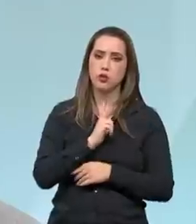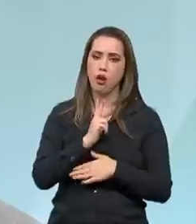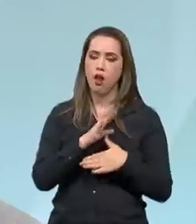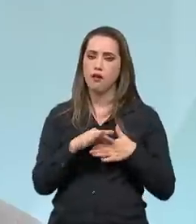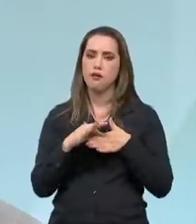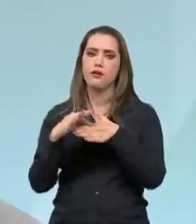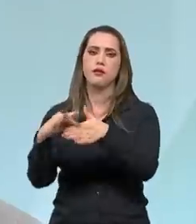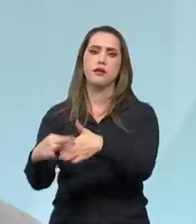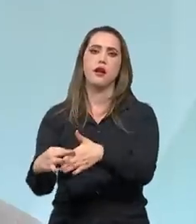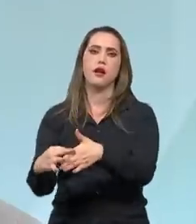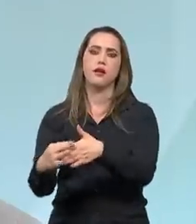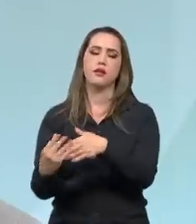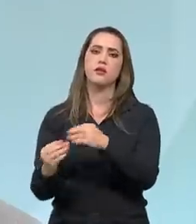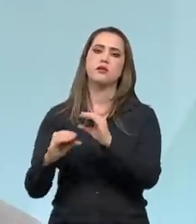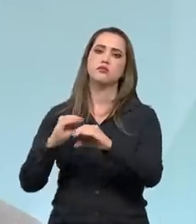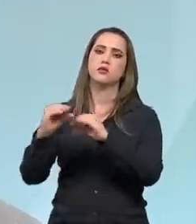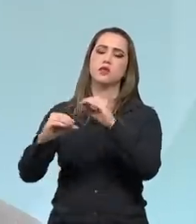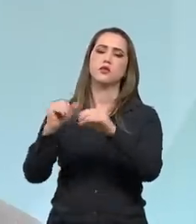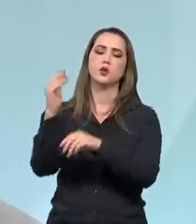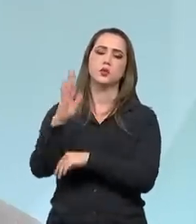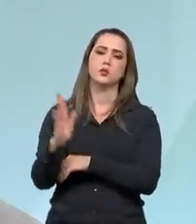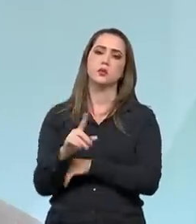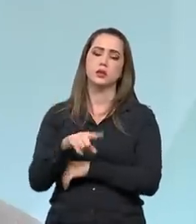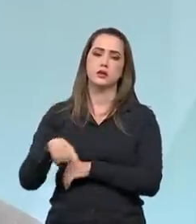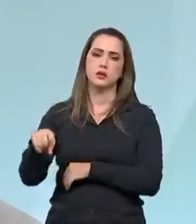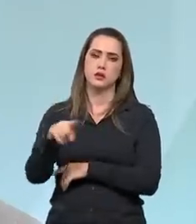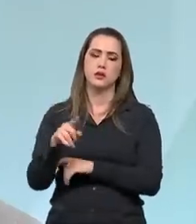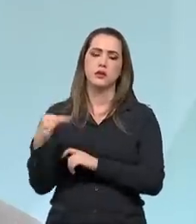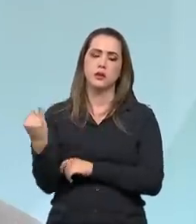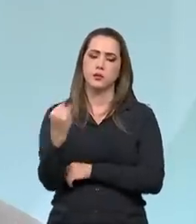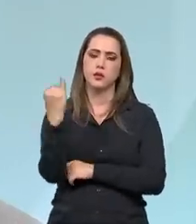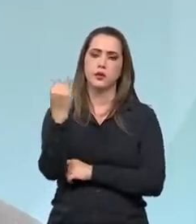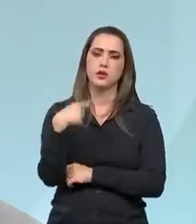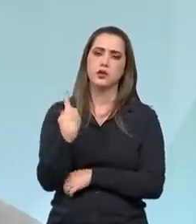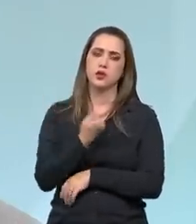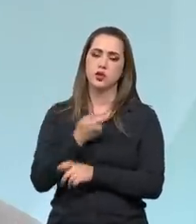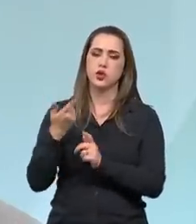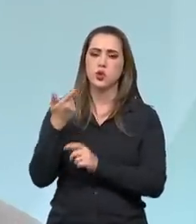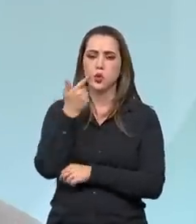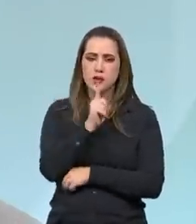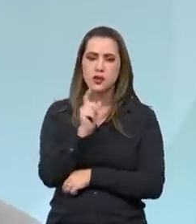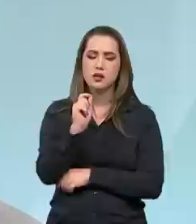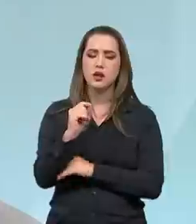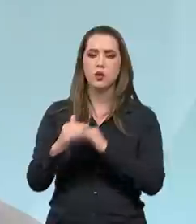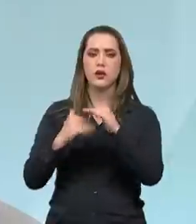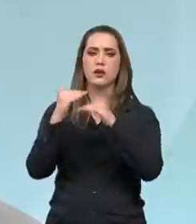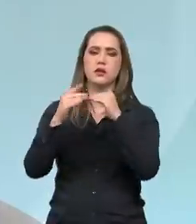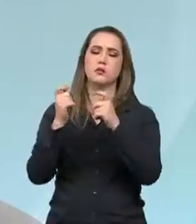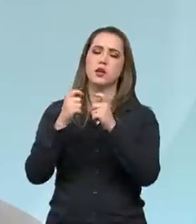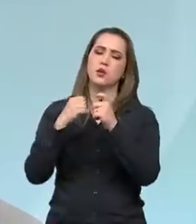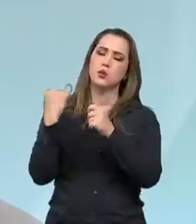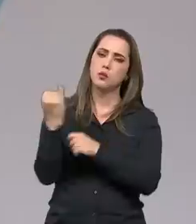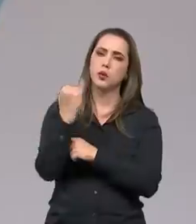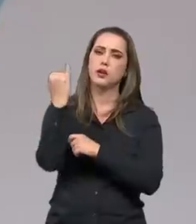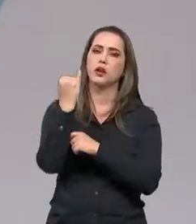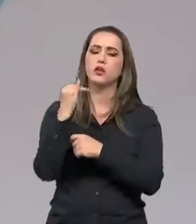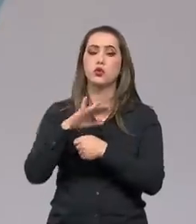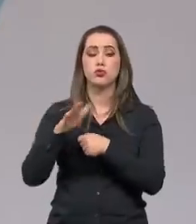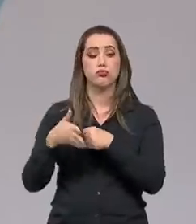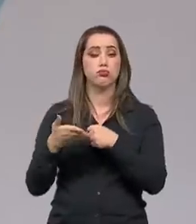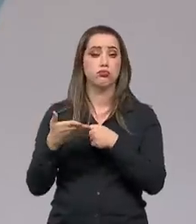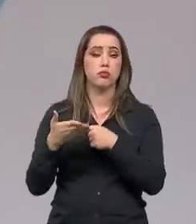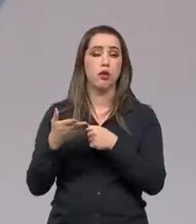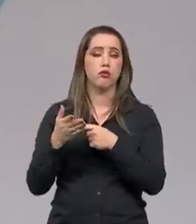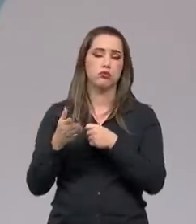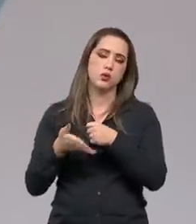processo de investimento no Brasil. Isso é que vai fazer com que nós tenhamos um crescimento sustentado. Inclusive, nesse